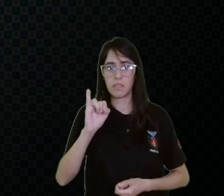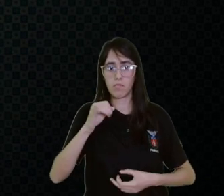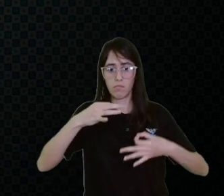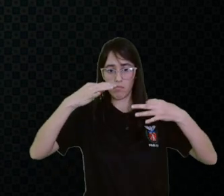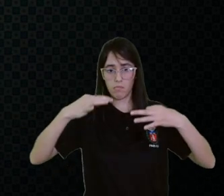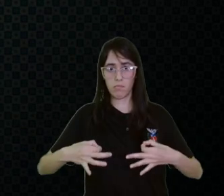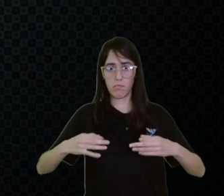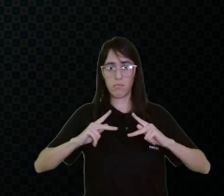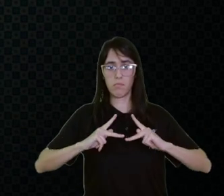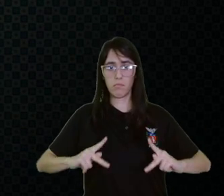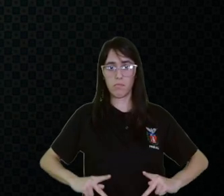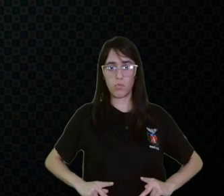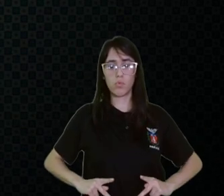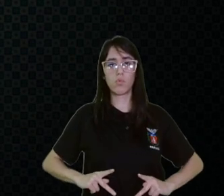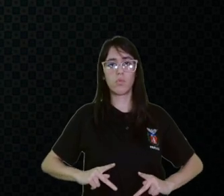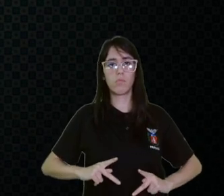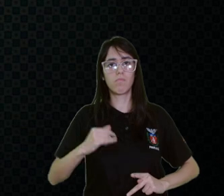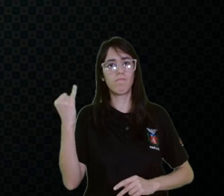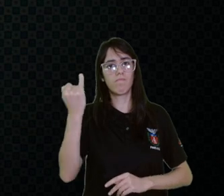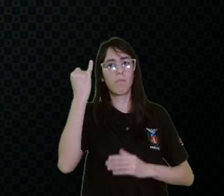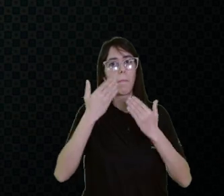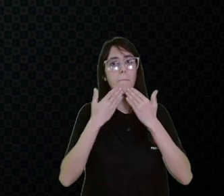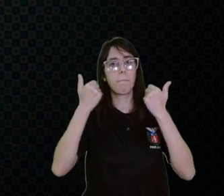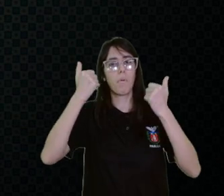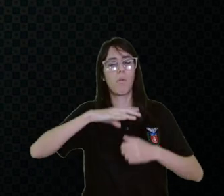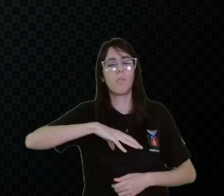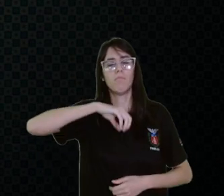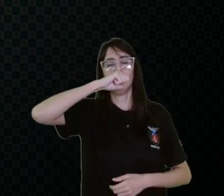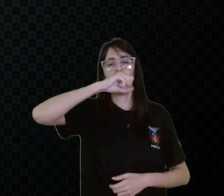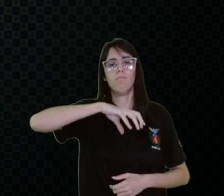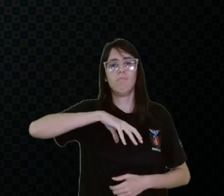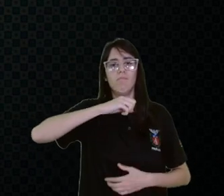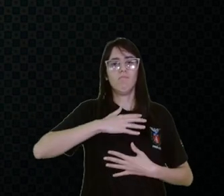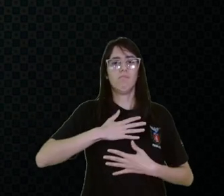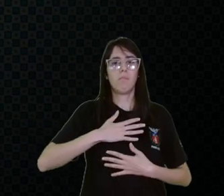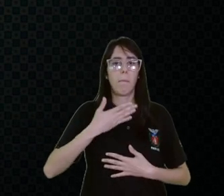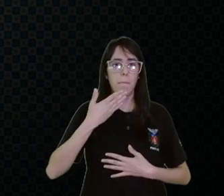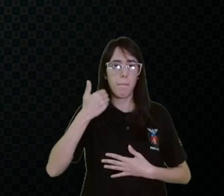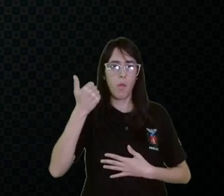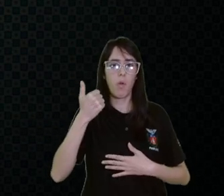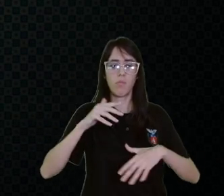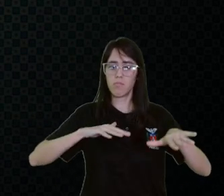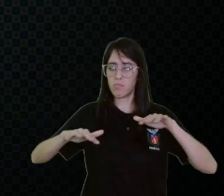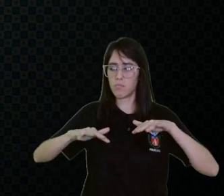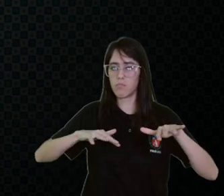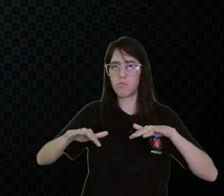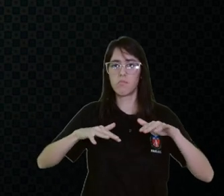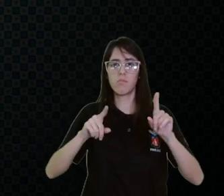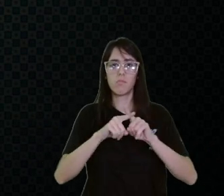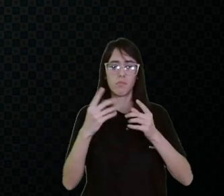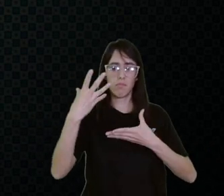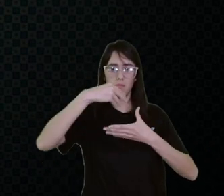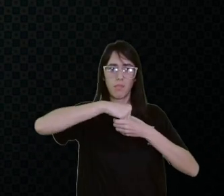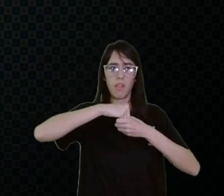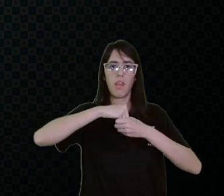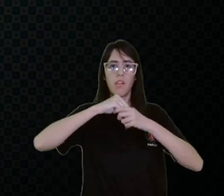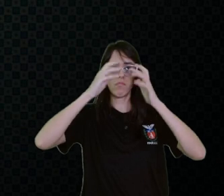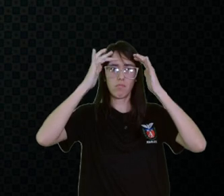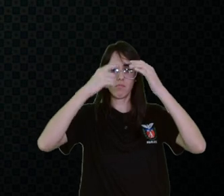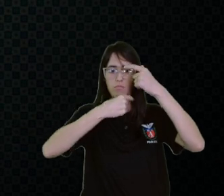melhora na função respiratória, melhora uma função motora, digestiva, a gente